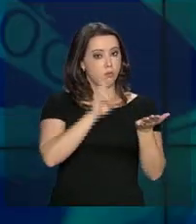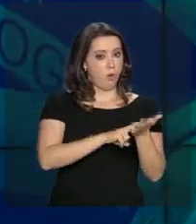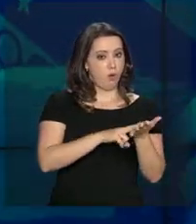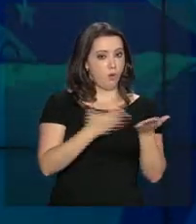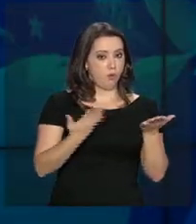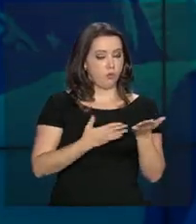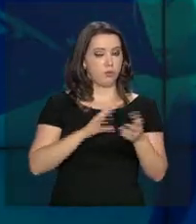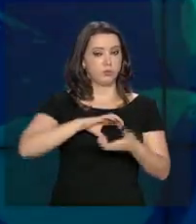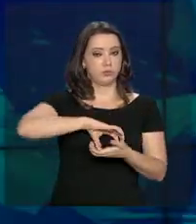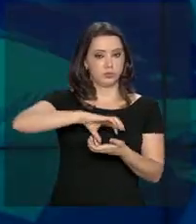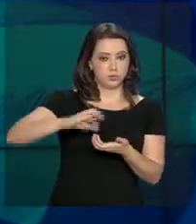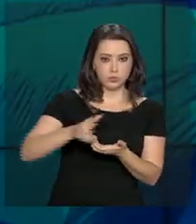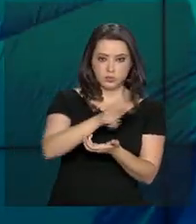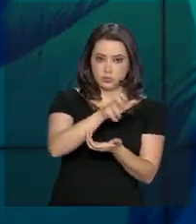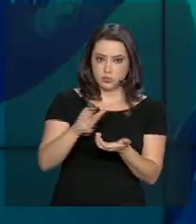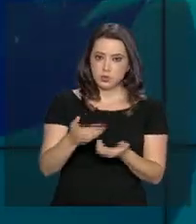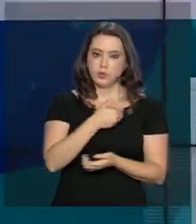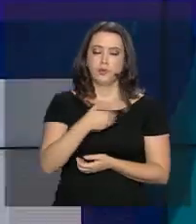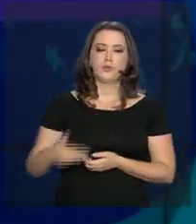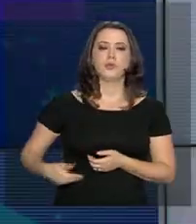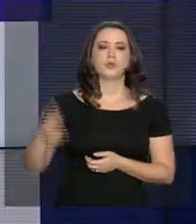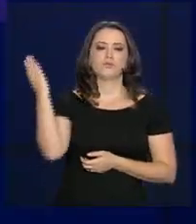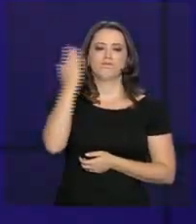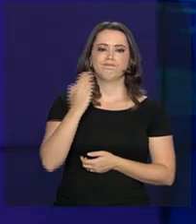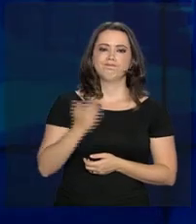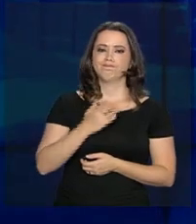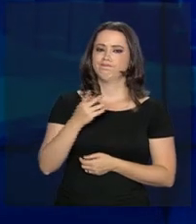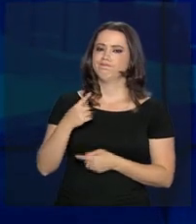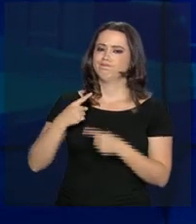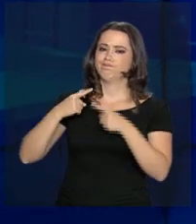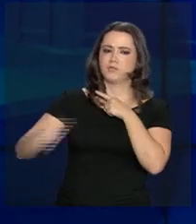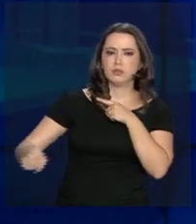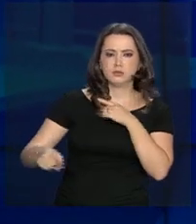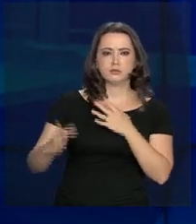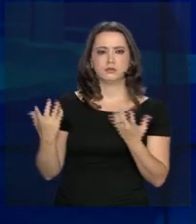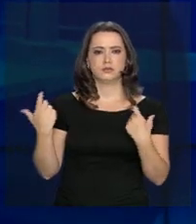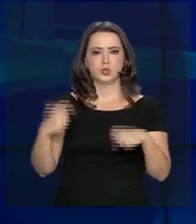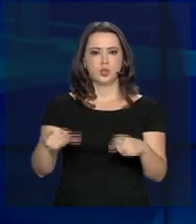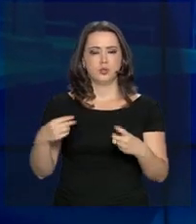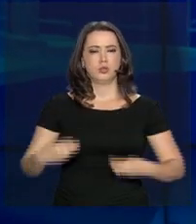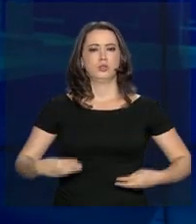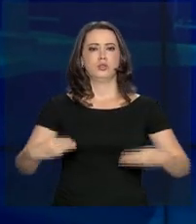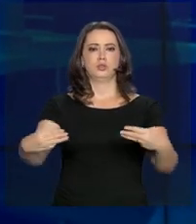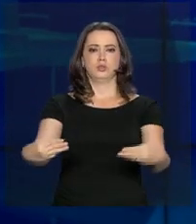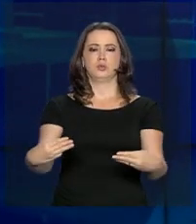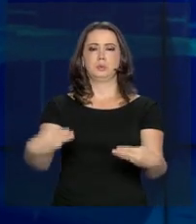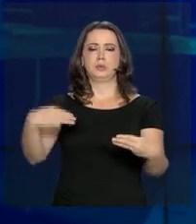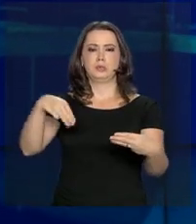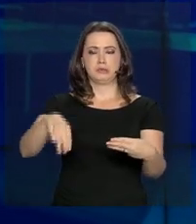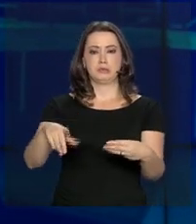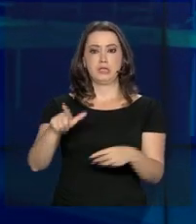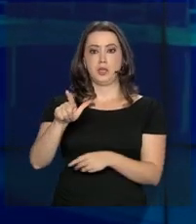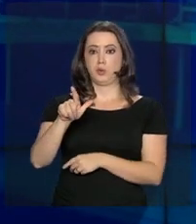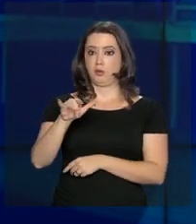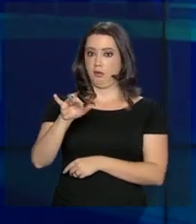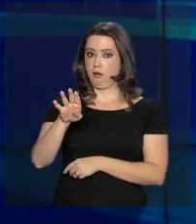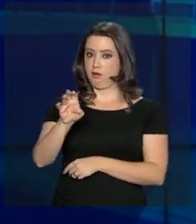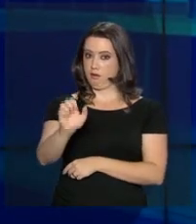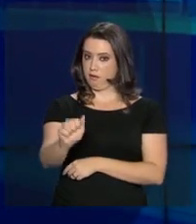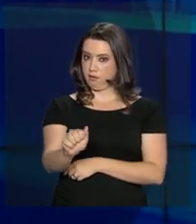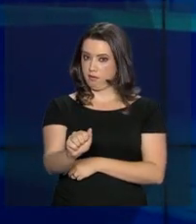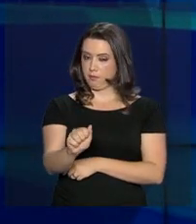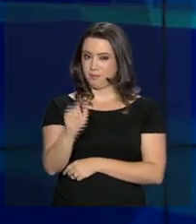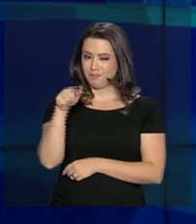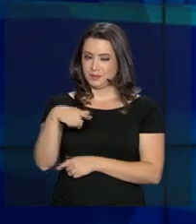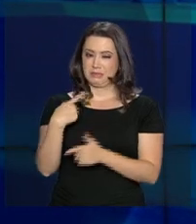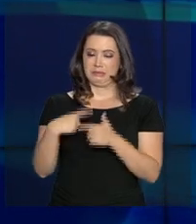Itamaraty, o governo brasileiro condenou o ataque à sede do Ministério dos Negócios Estrangeiros da Líbia, em Trípoli,